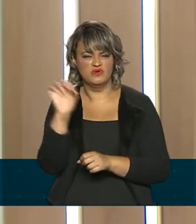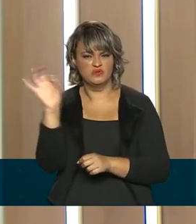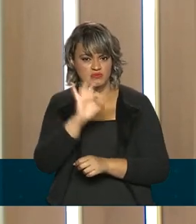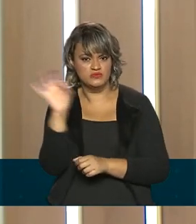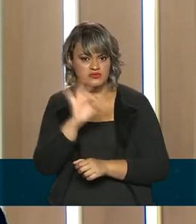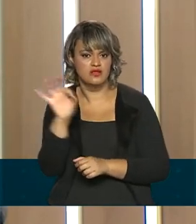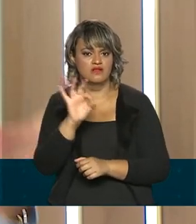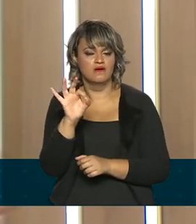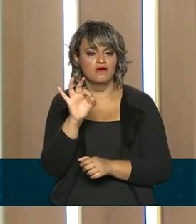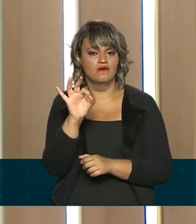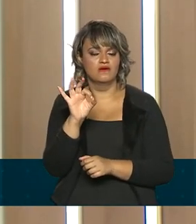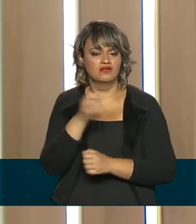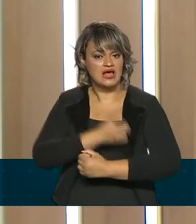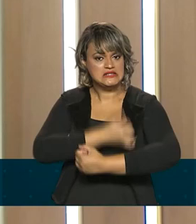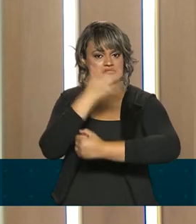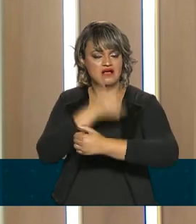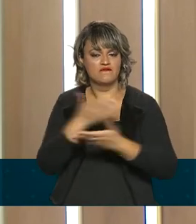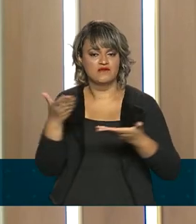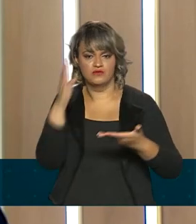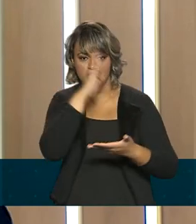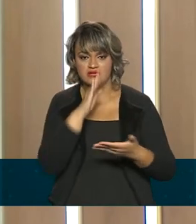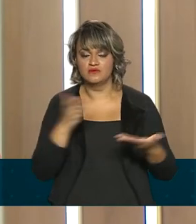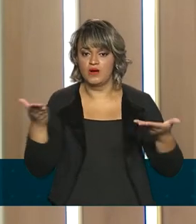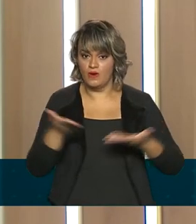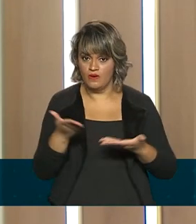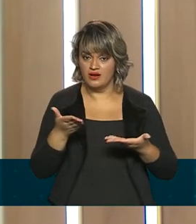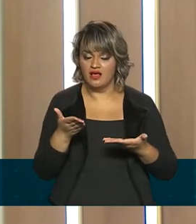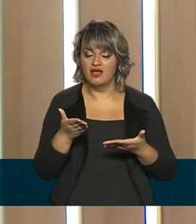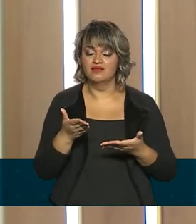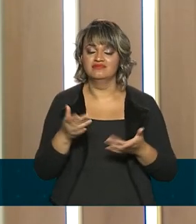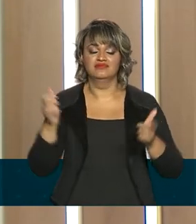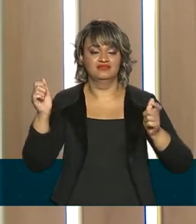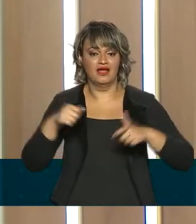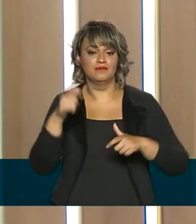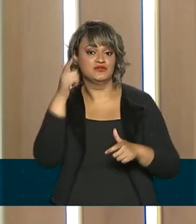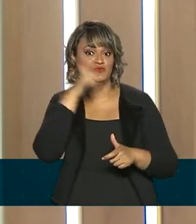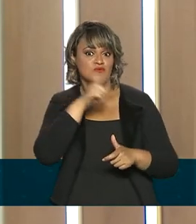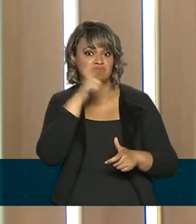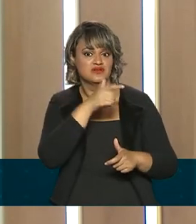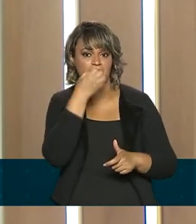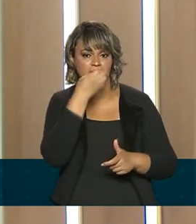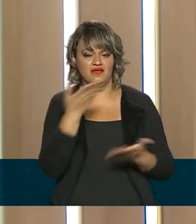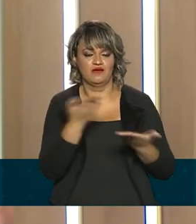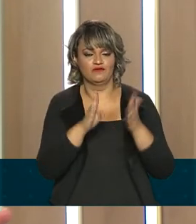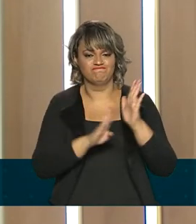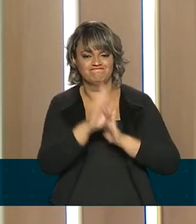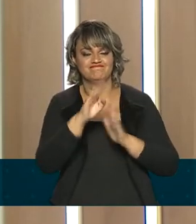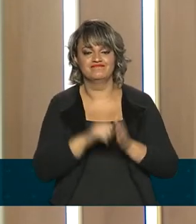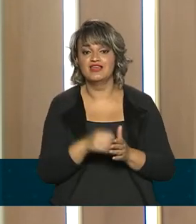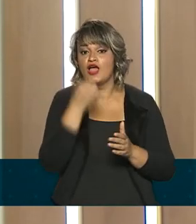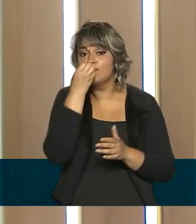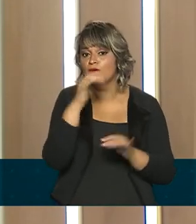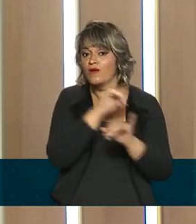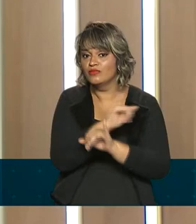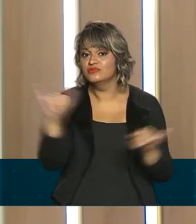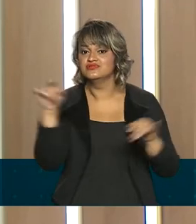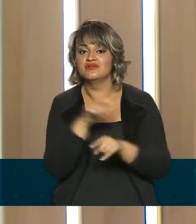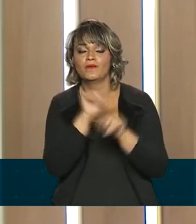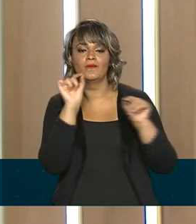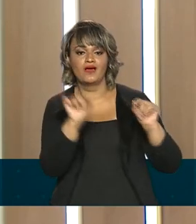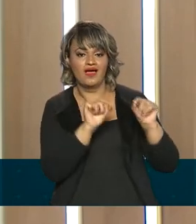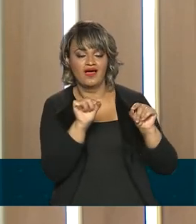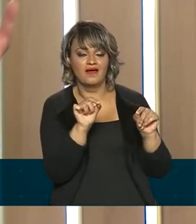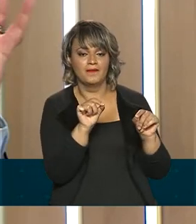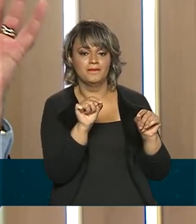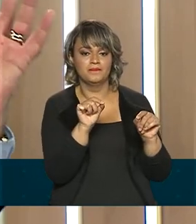% da safra total do Brasil, permite que nós tenhamos essa nova safra recorde. E a boa notícia para os brasileiros é